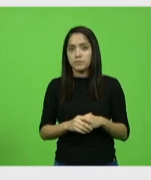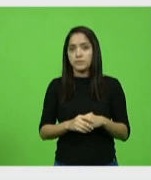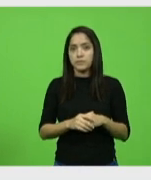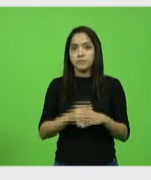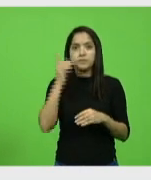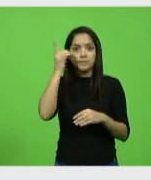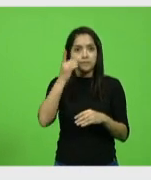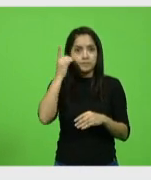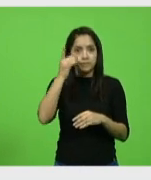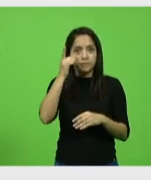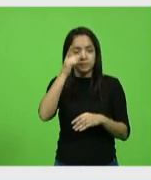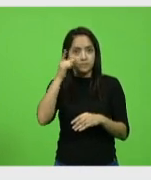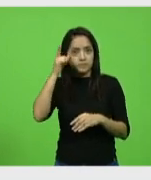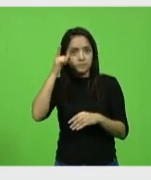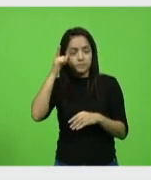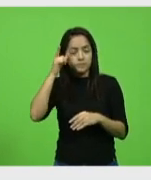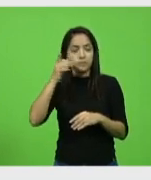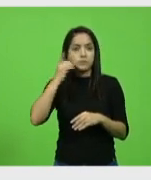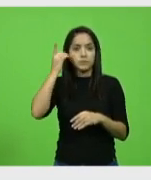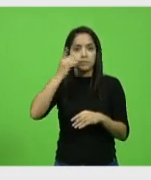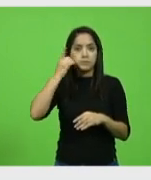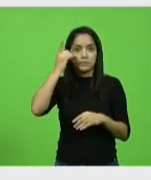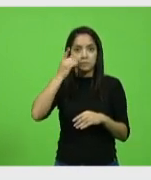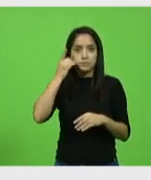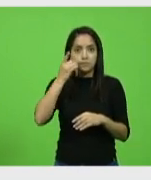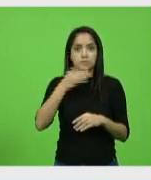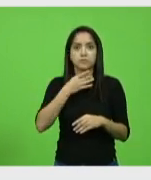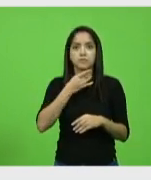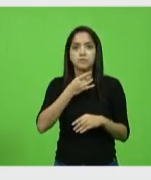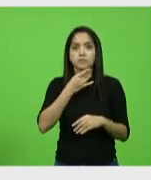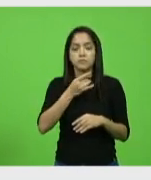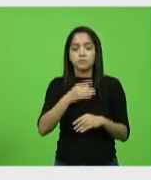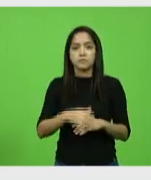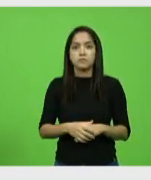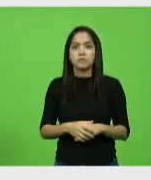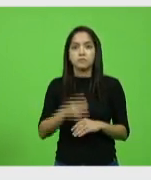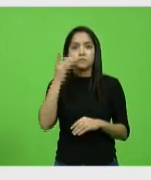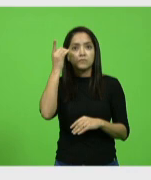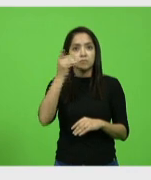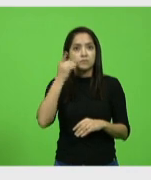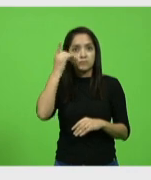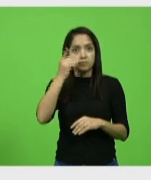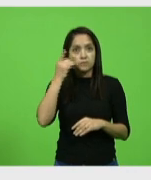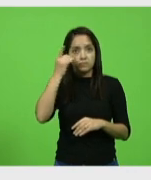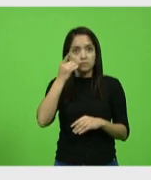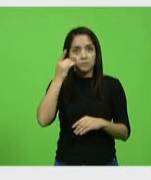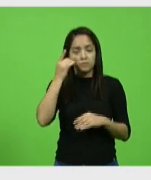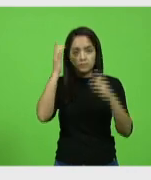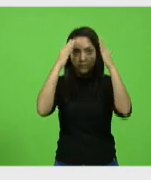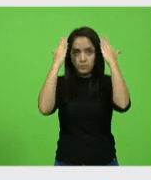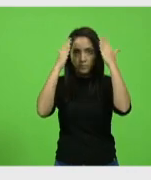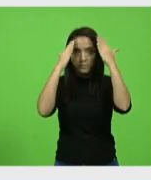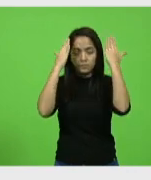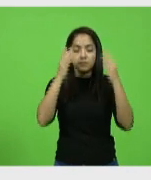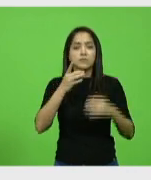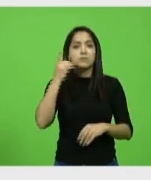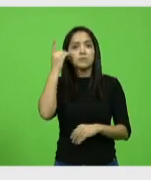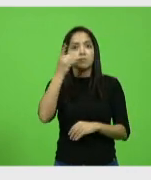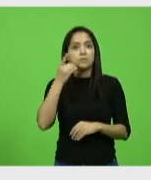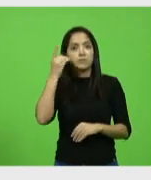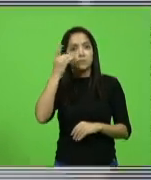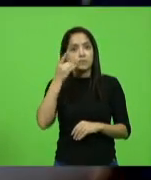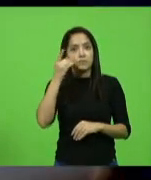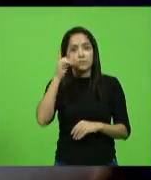deputado Laércio Schuster, no deputado Valdir Cobalquini, no deputado José Milton Schaefer e no deputado